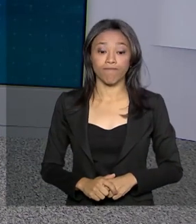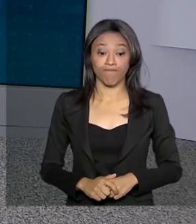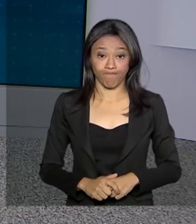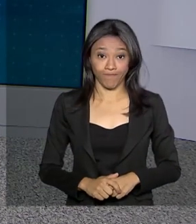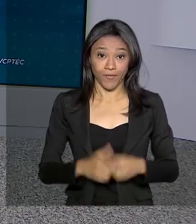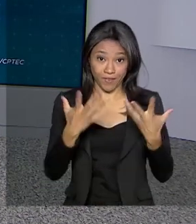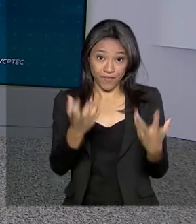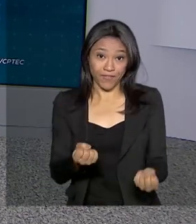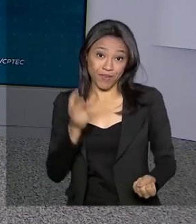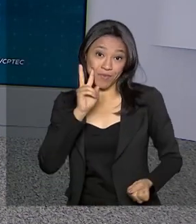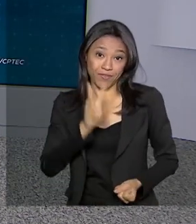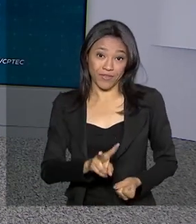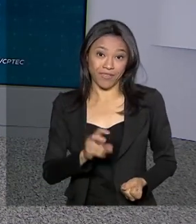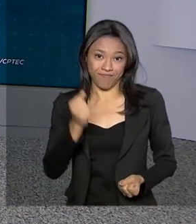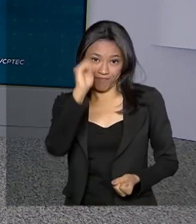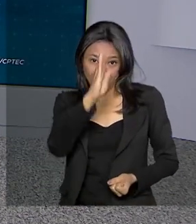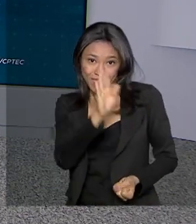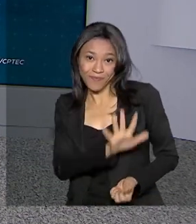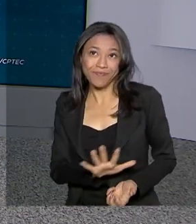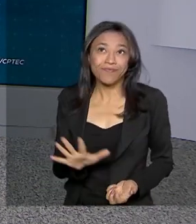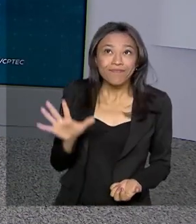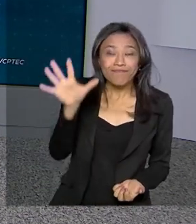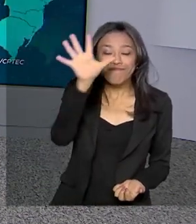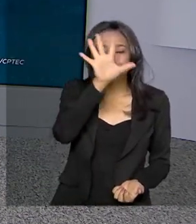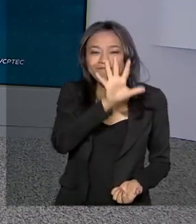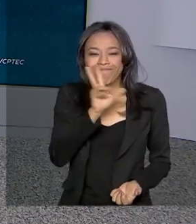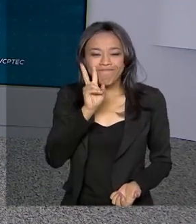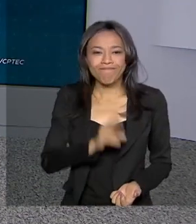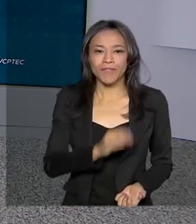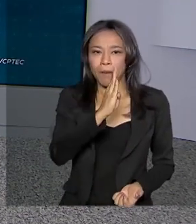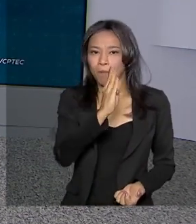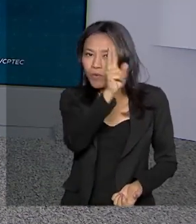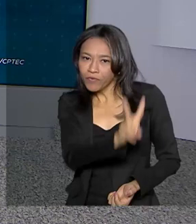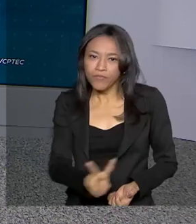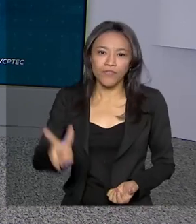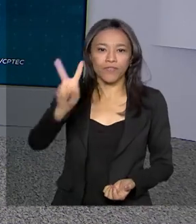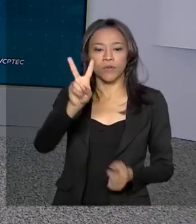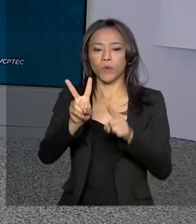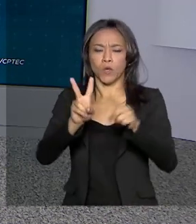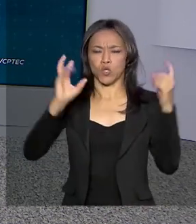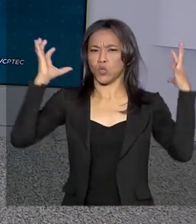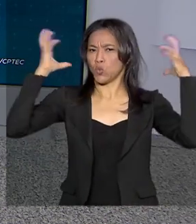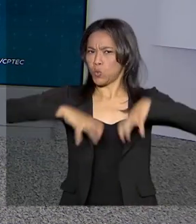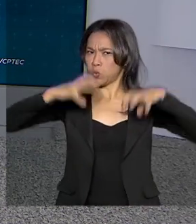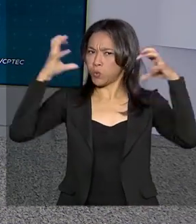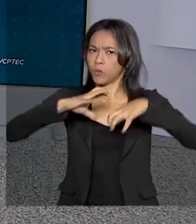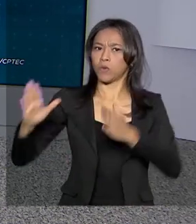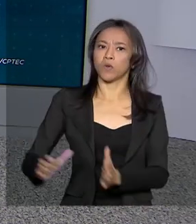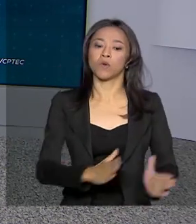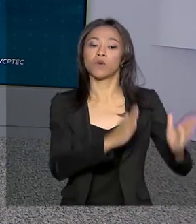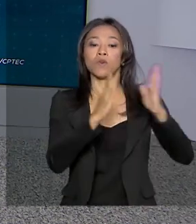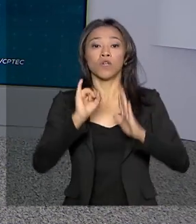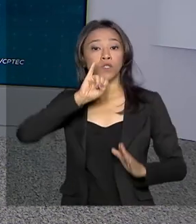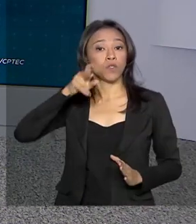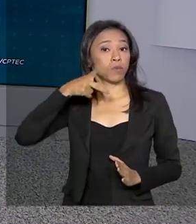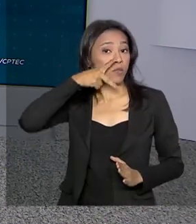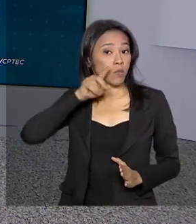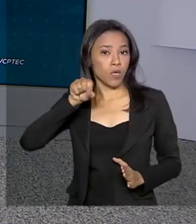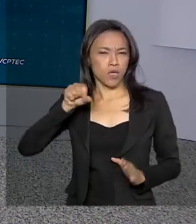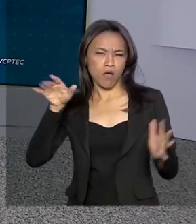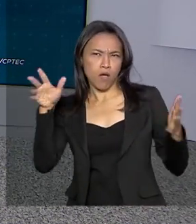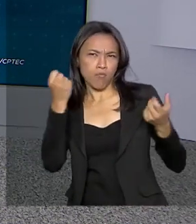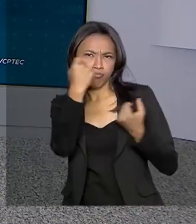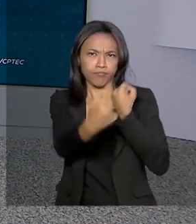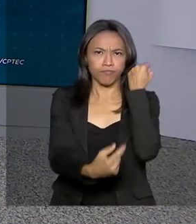Vamos então ao nosso mapa. Bom, em Boa Vista, pancadas de chuva. Em João Pessoa, chuvas